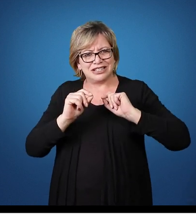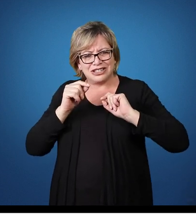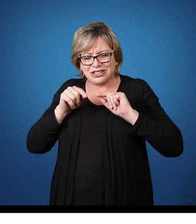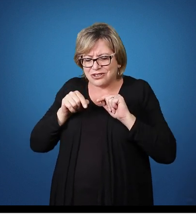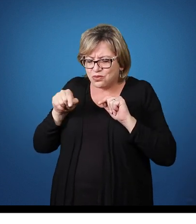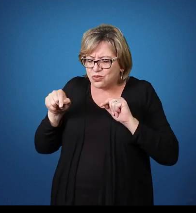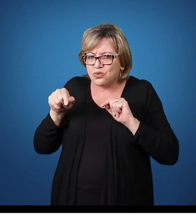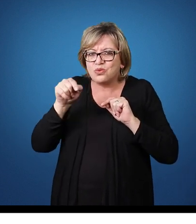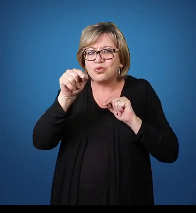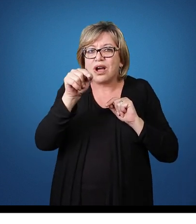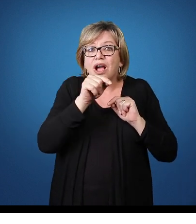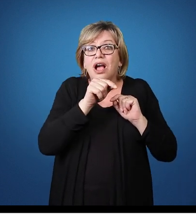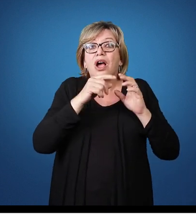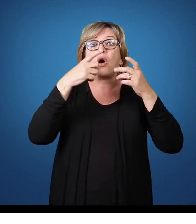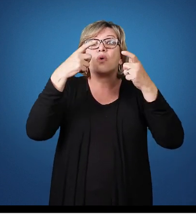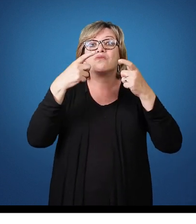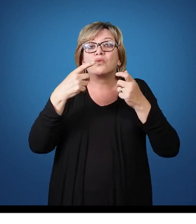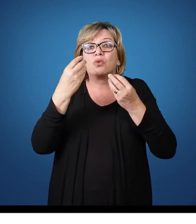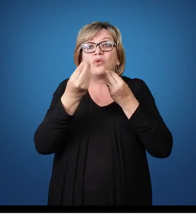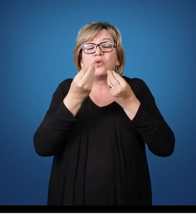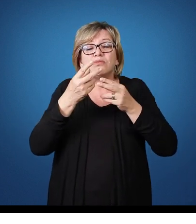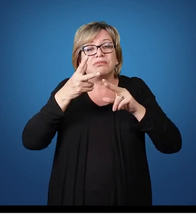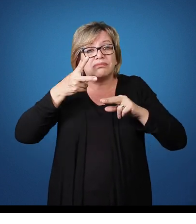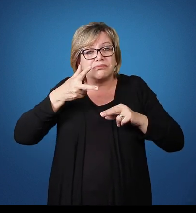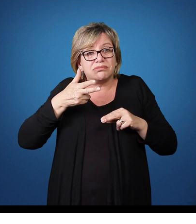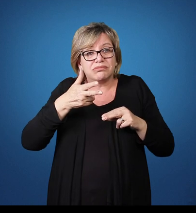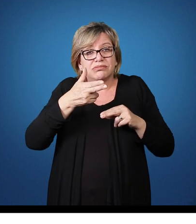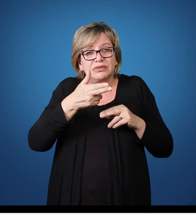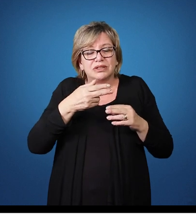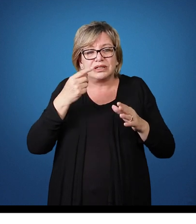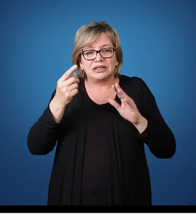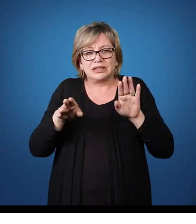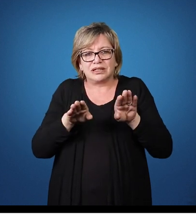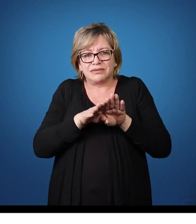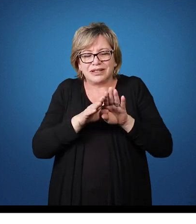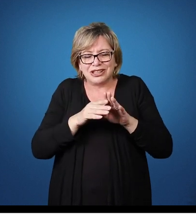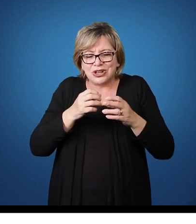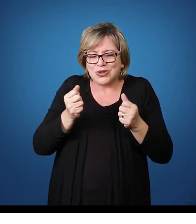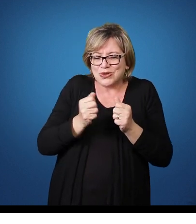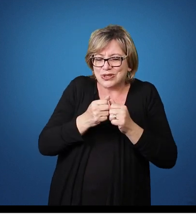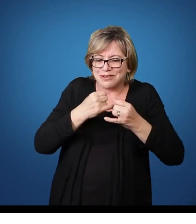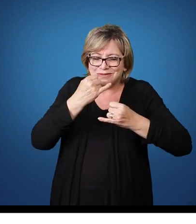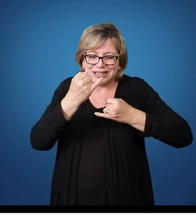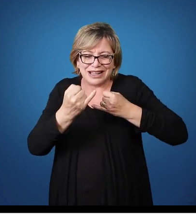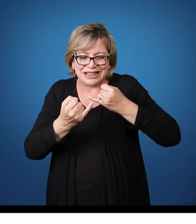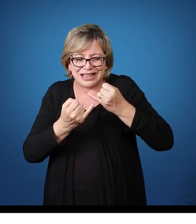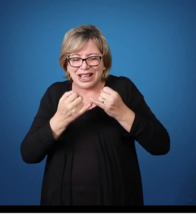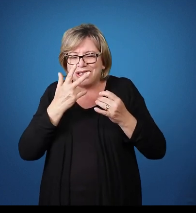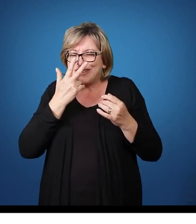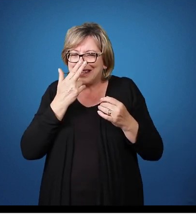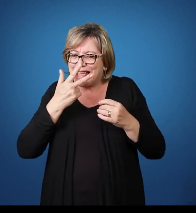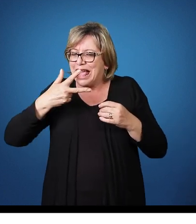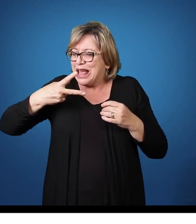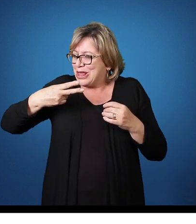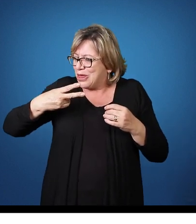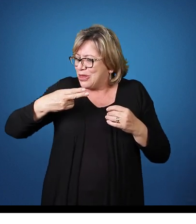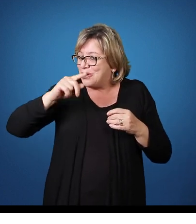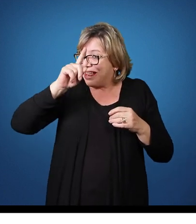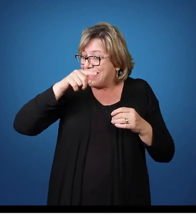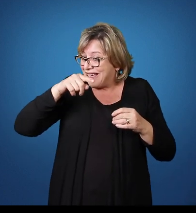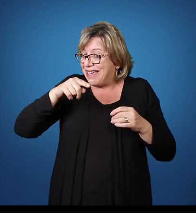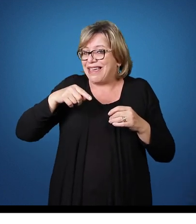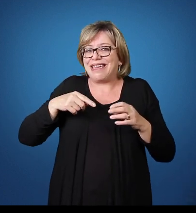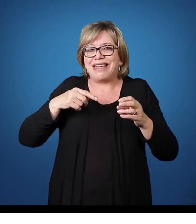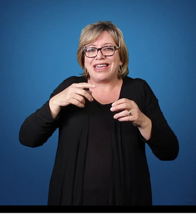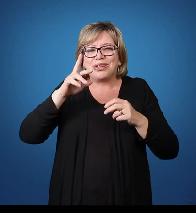ele recortasse Esses desenhos Em formato de brincadeiras De que a tesoura Era um carrinho Que ele precisava